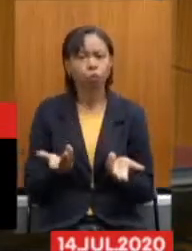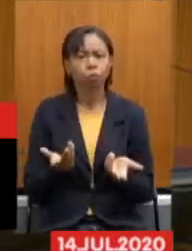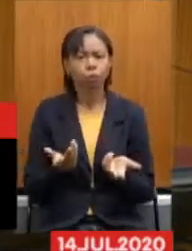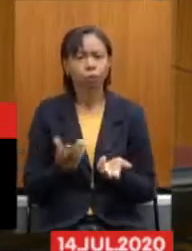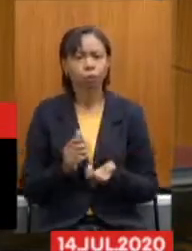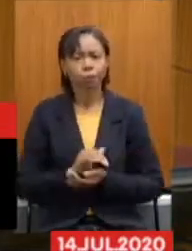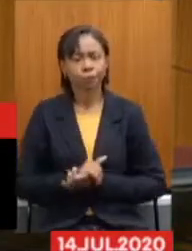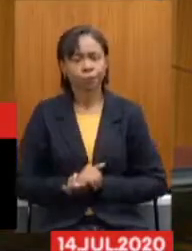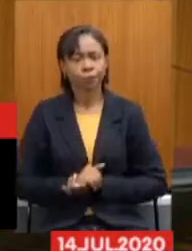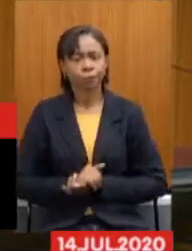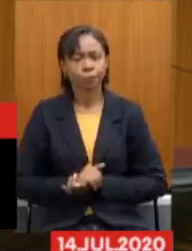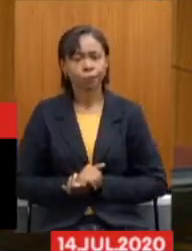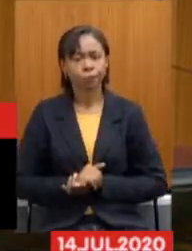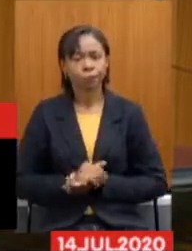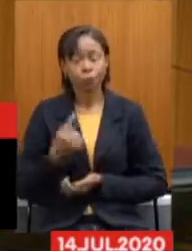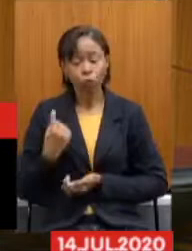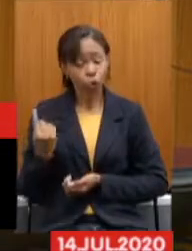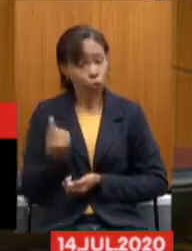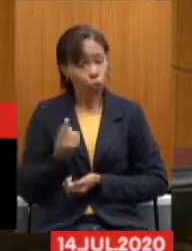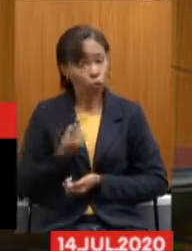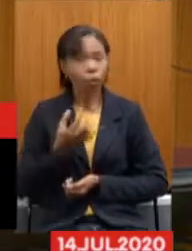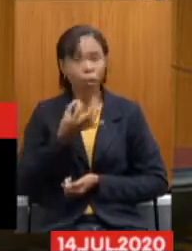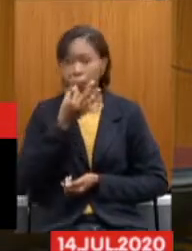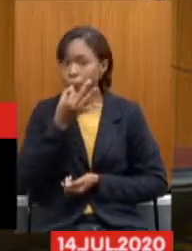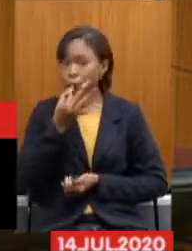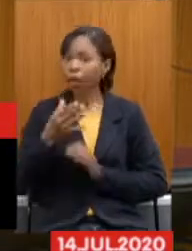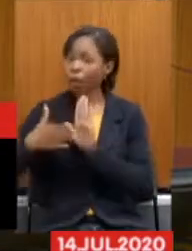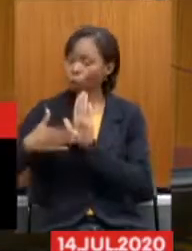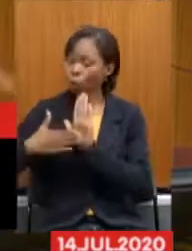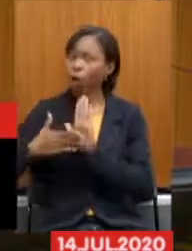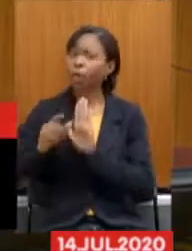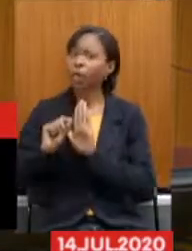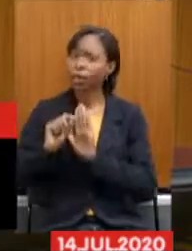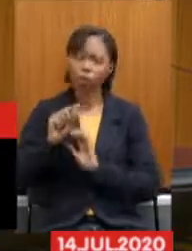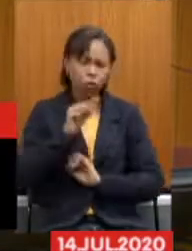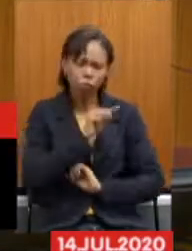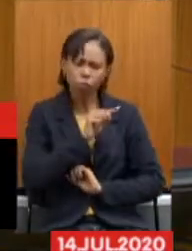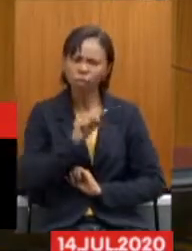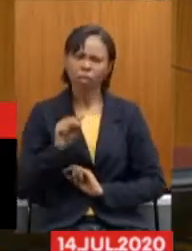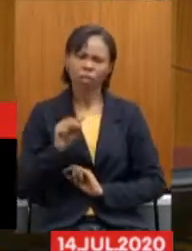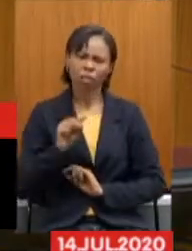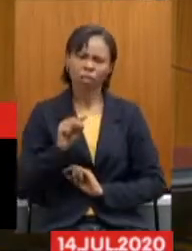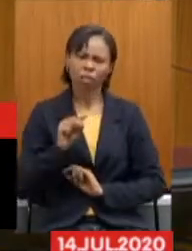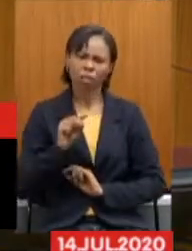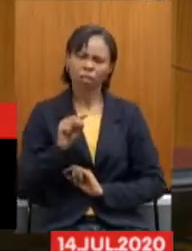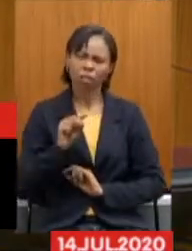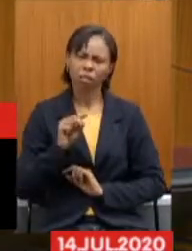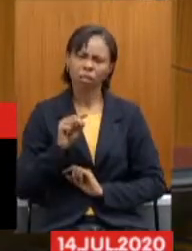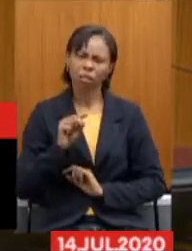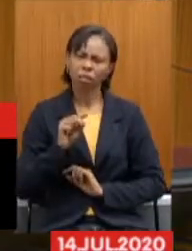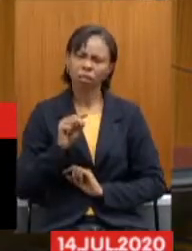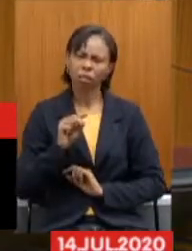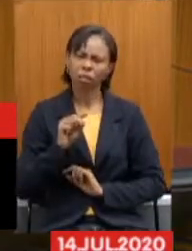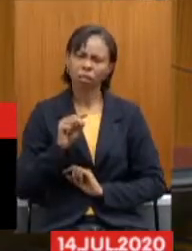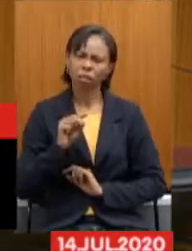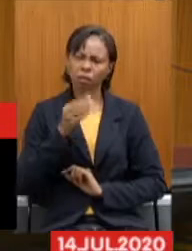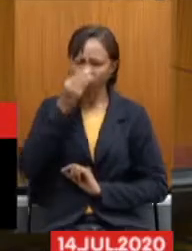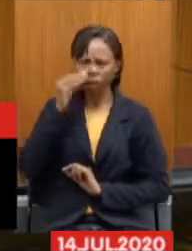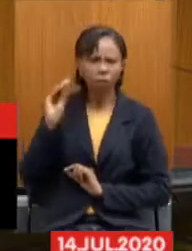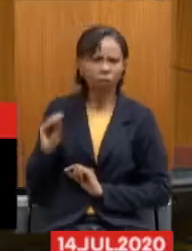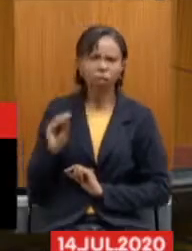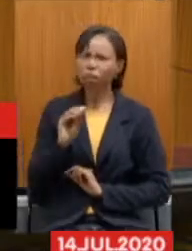a nossa proposta é que vocês não sejam ingratos com esses servidores